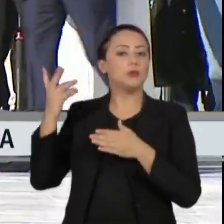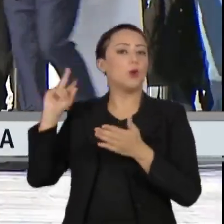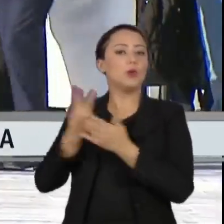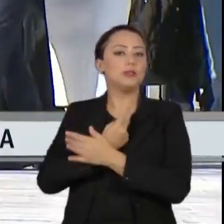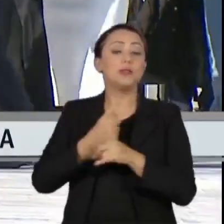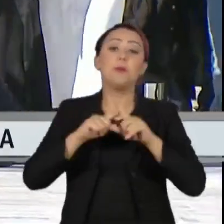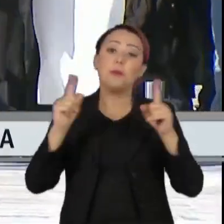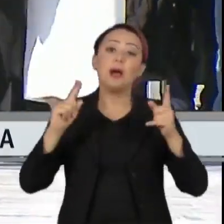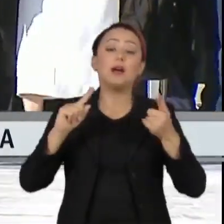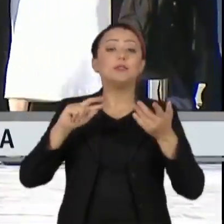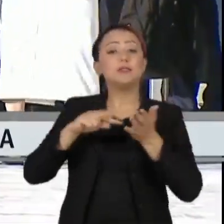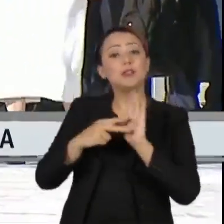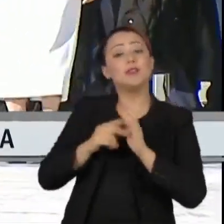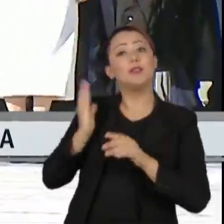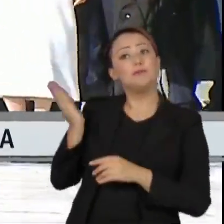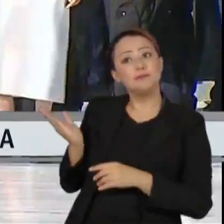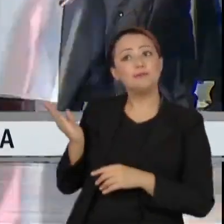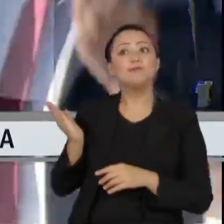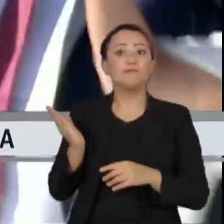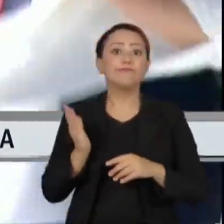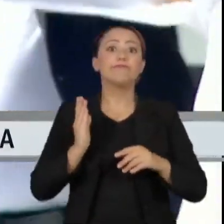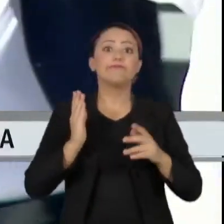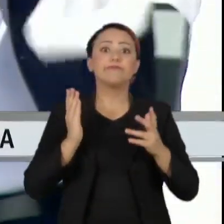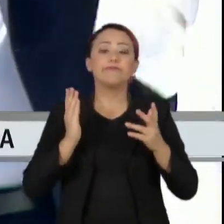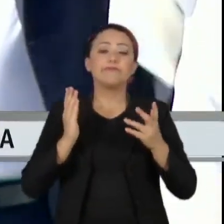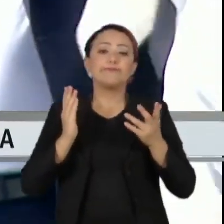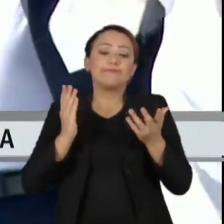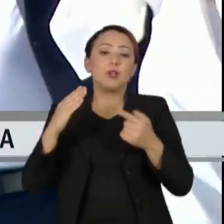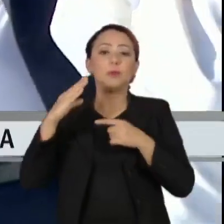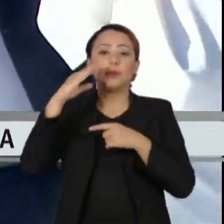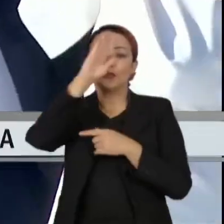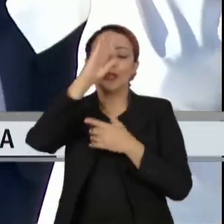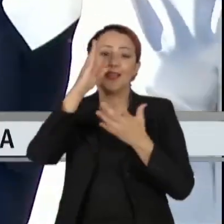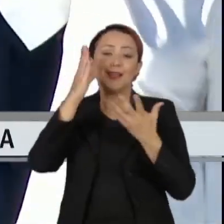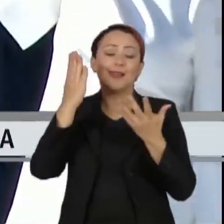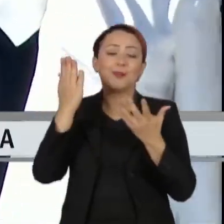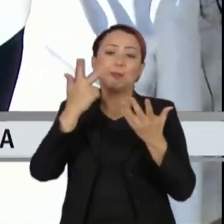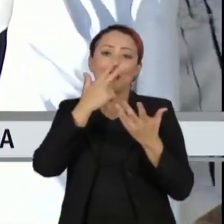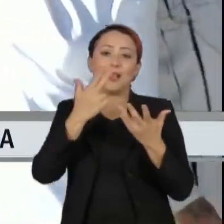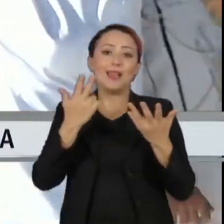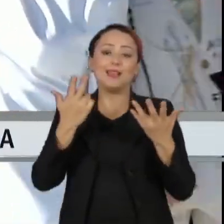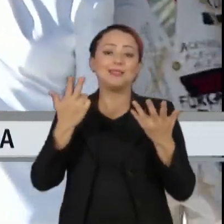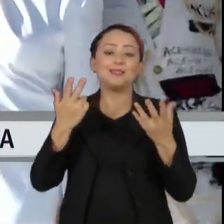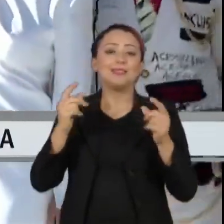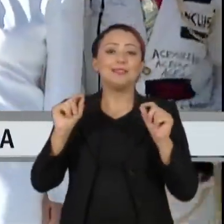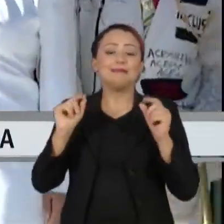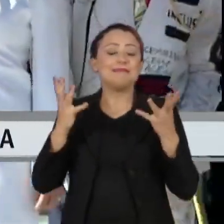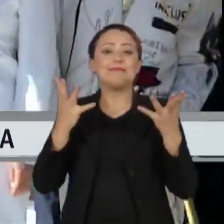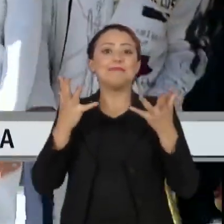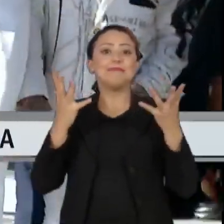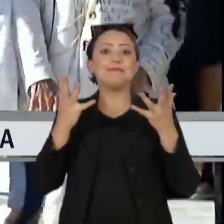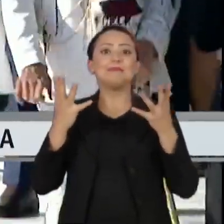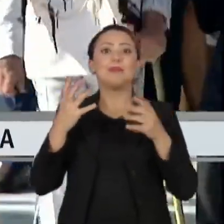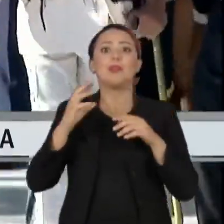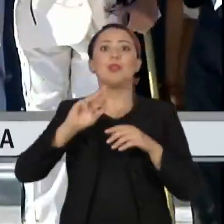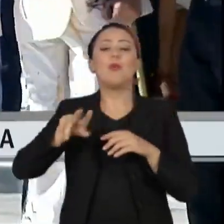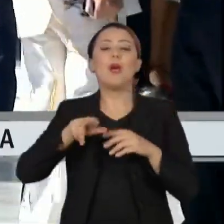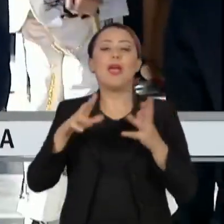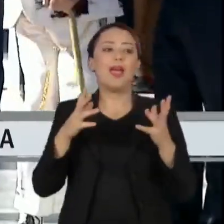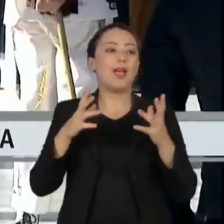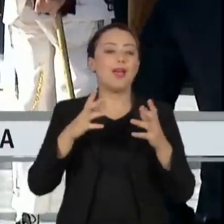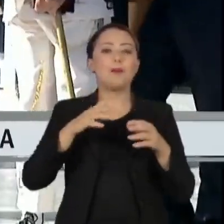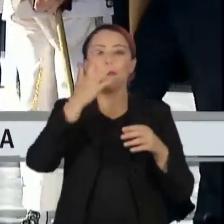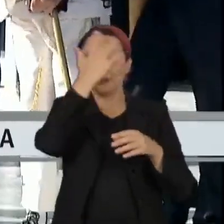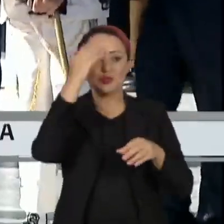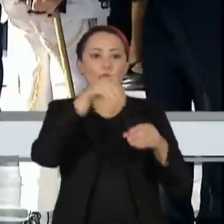resultado do processo eleitoral. Esse é o sinal que o Bolsonaro dá para a sua base mais extremista, que não é o 49,1%,